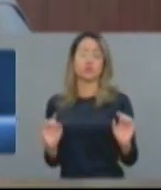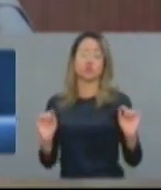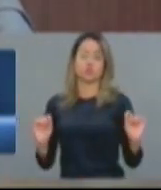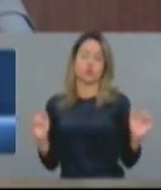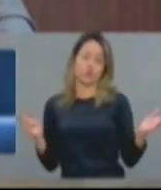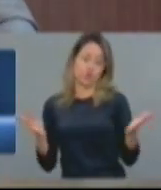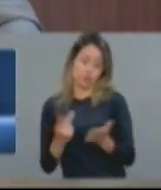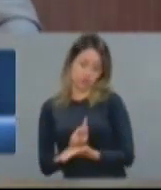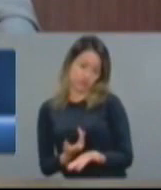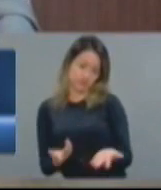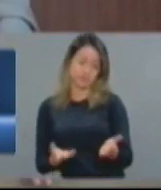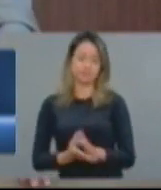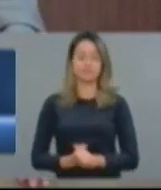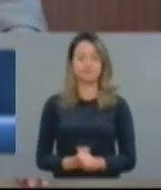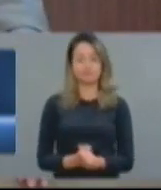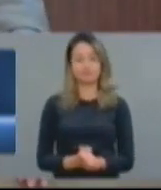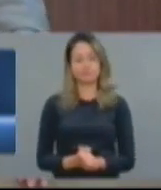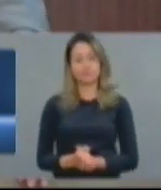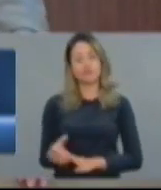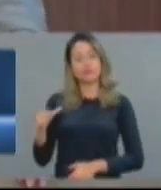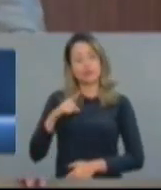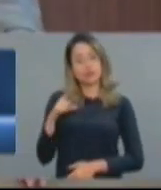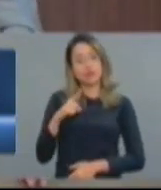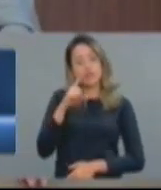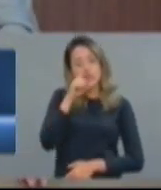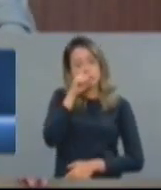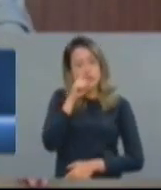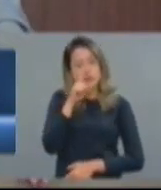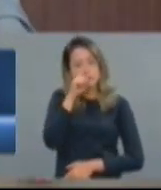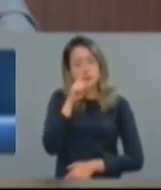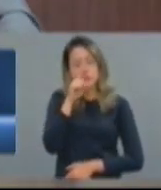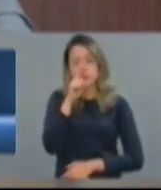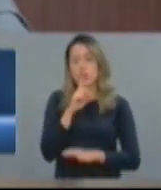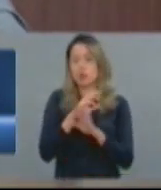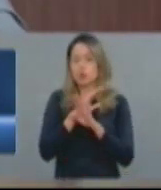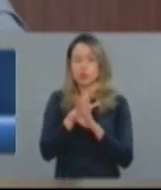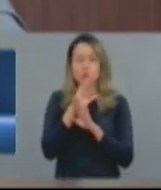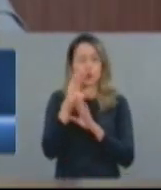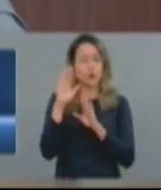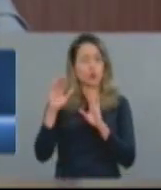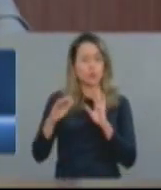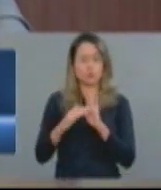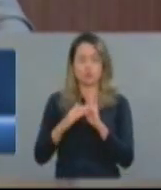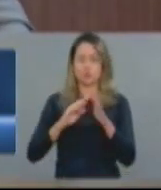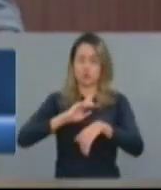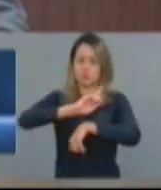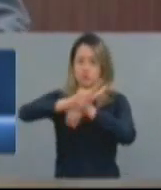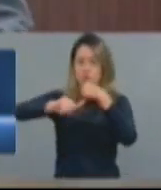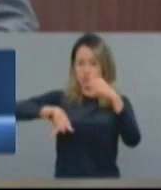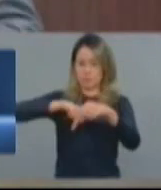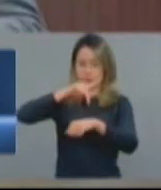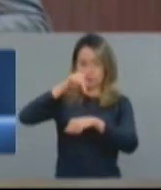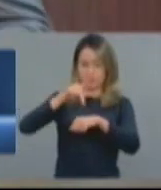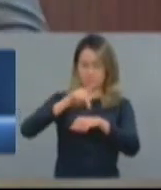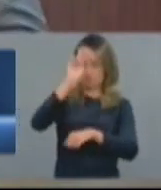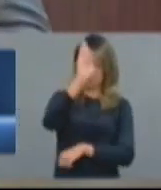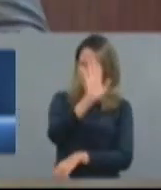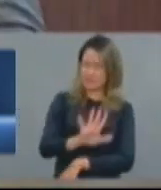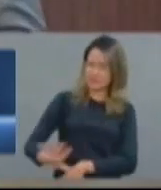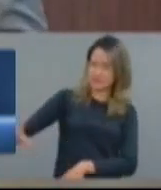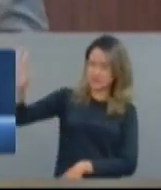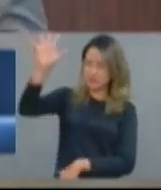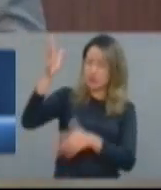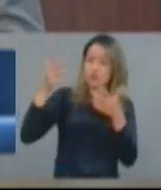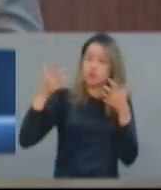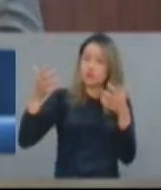veio a primeira crise onde todo mundo, todos os países do mundo procuraram se adaptar